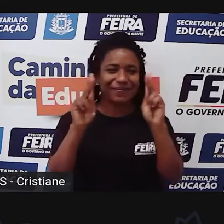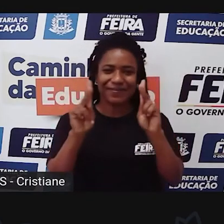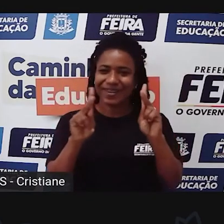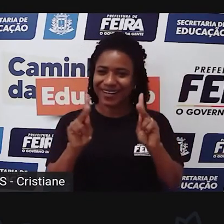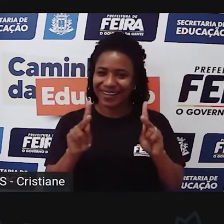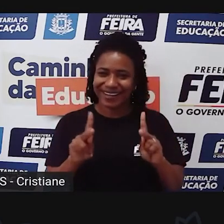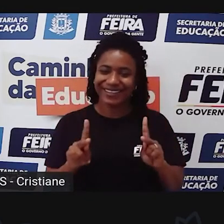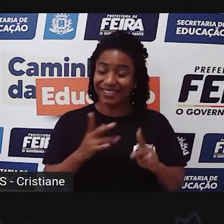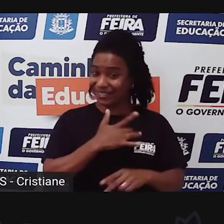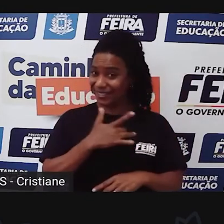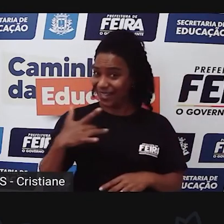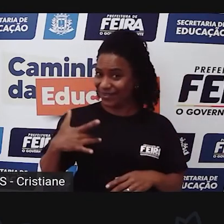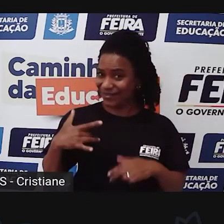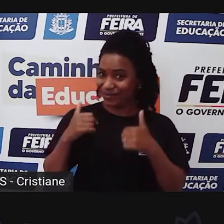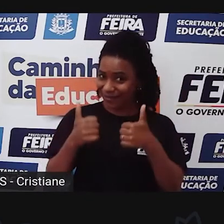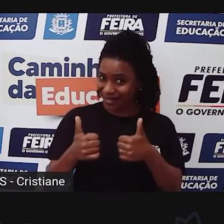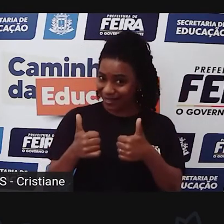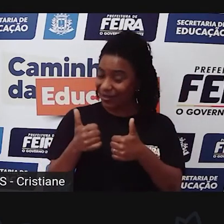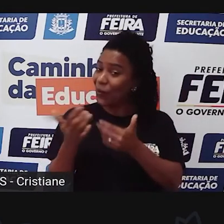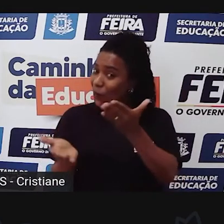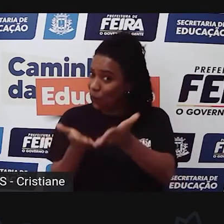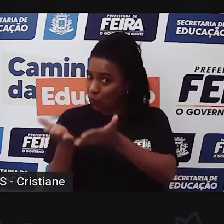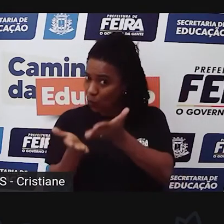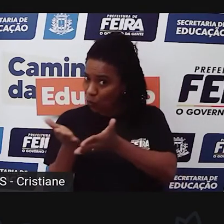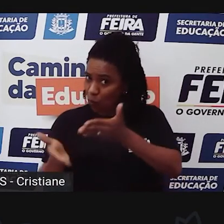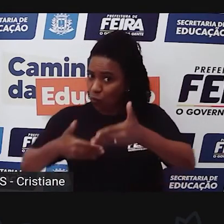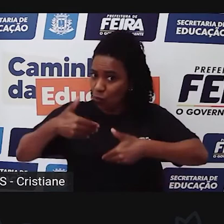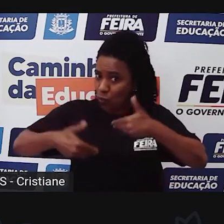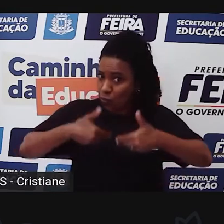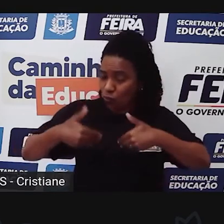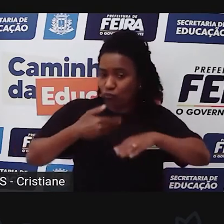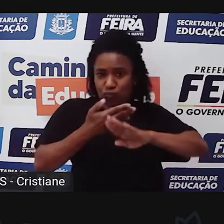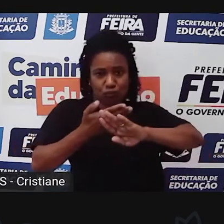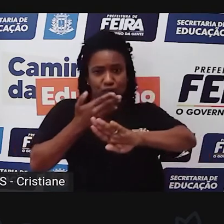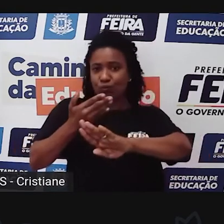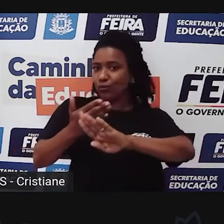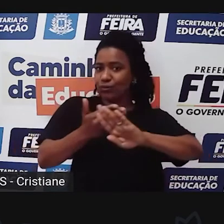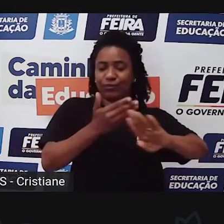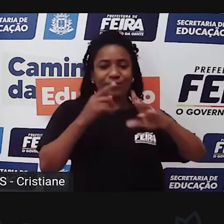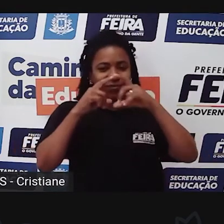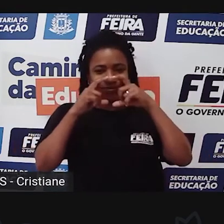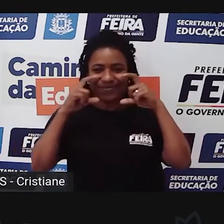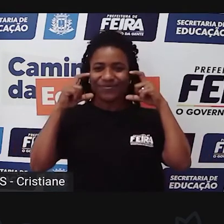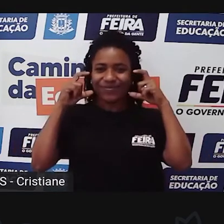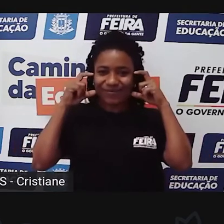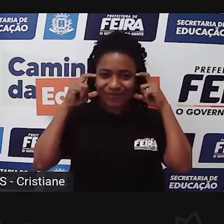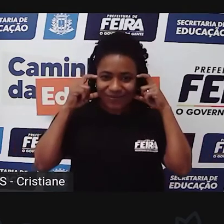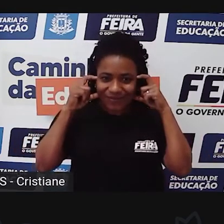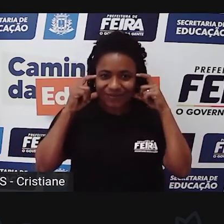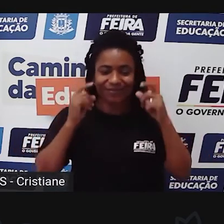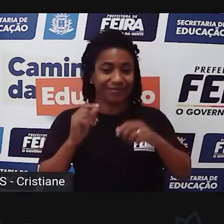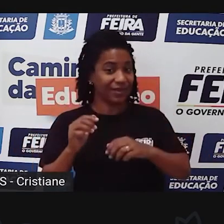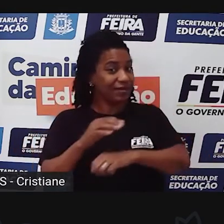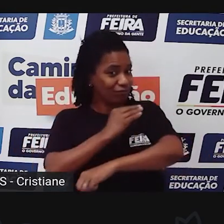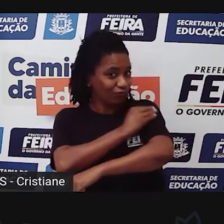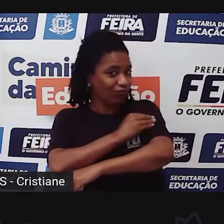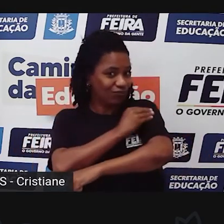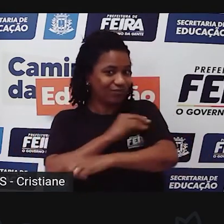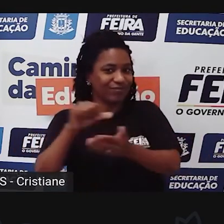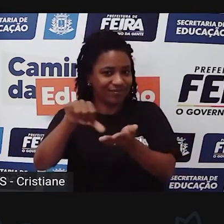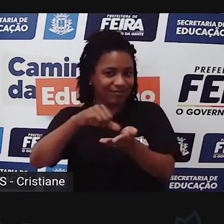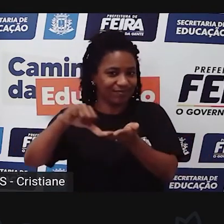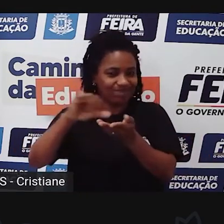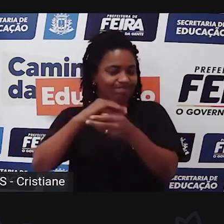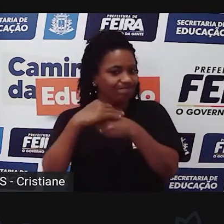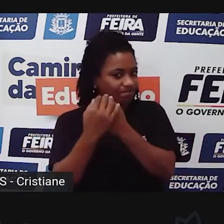muita saúde, estão se cuidando direitinho? Olha o distanciamento, usar máscara, higienizar bem as mãos, que esse